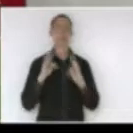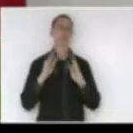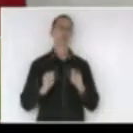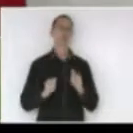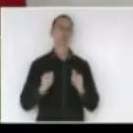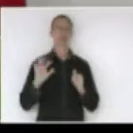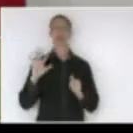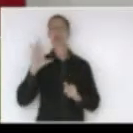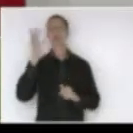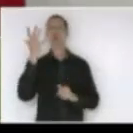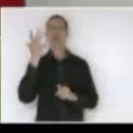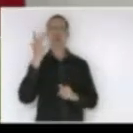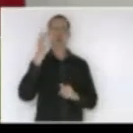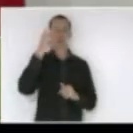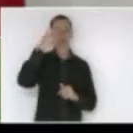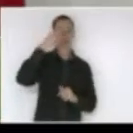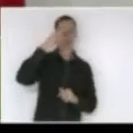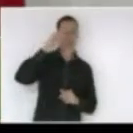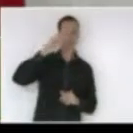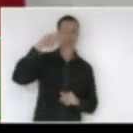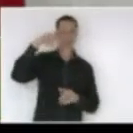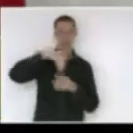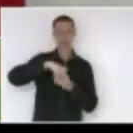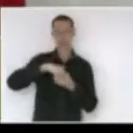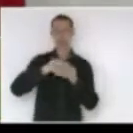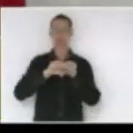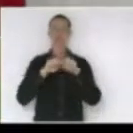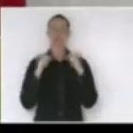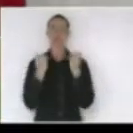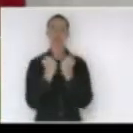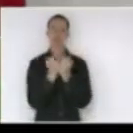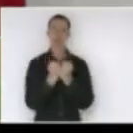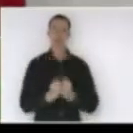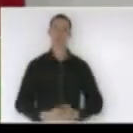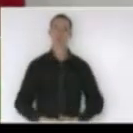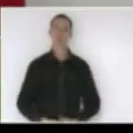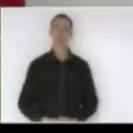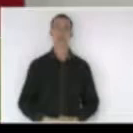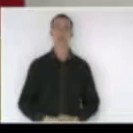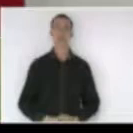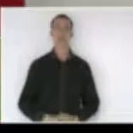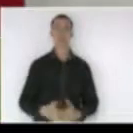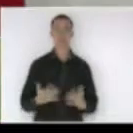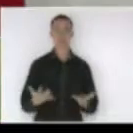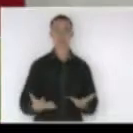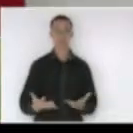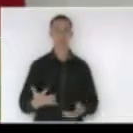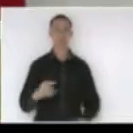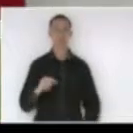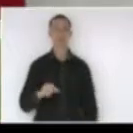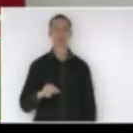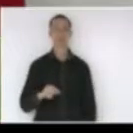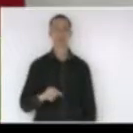nesses dois dias em Santa Rosa de Lima portanto um encontro